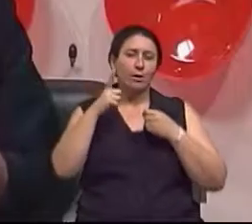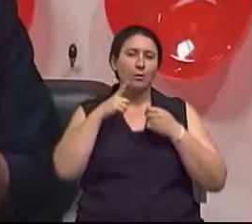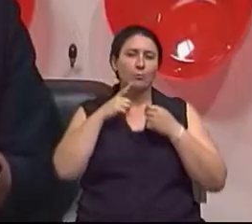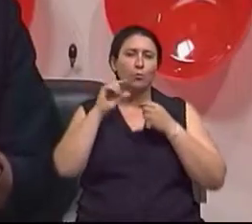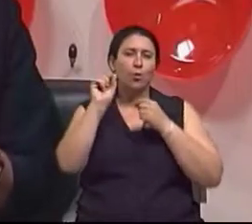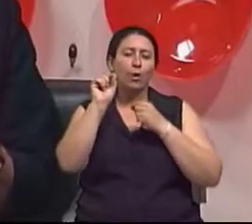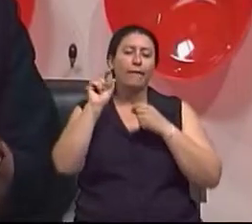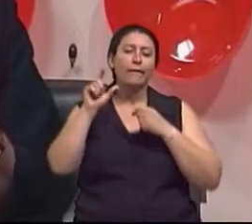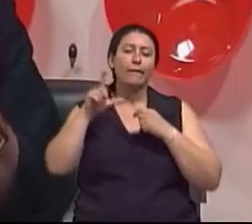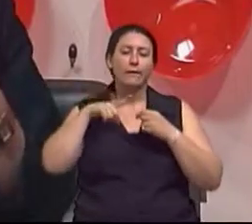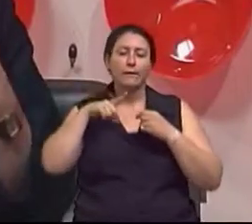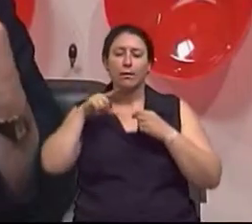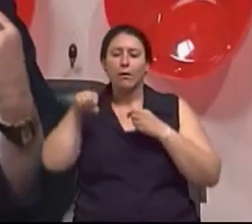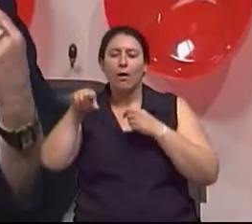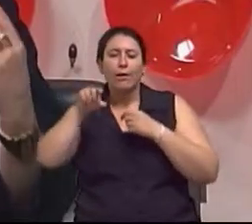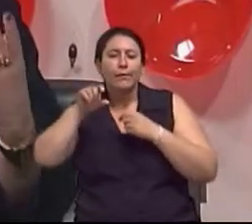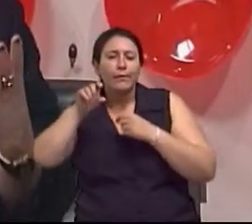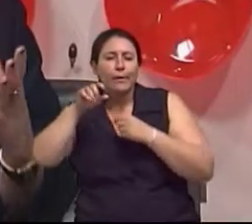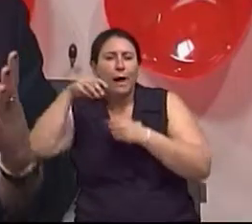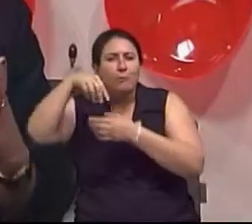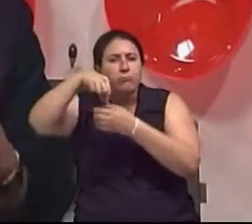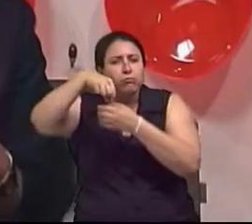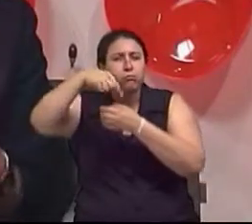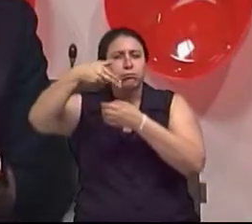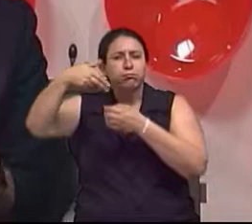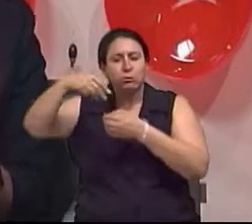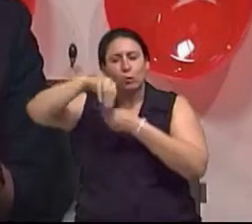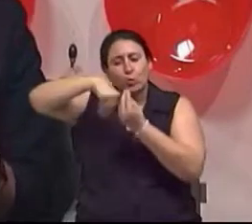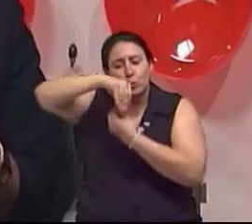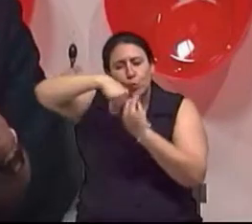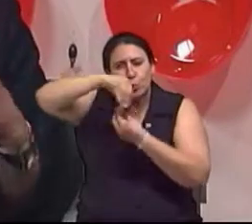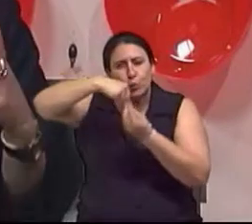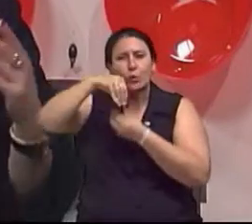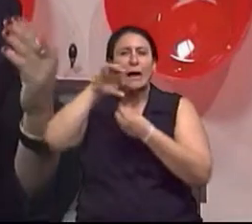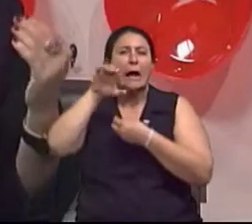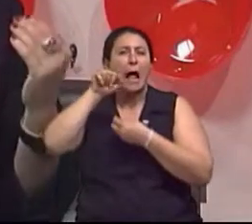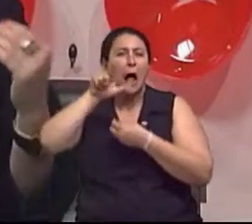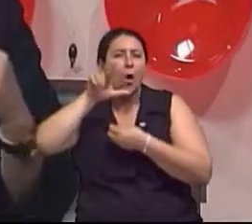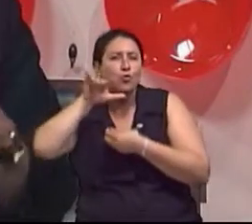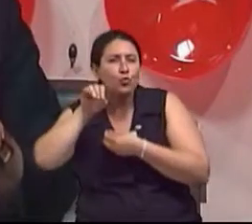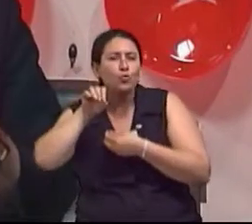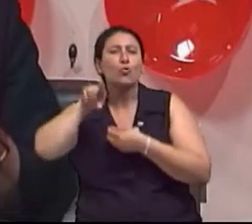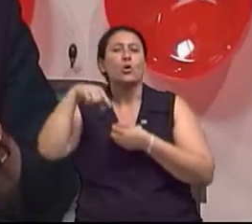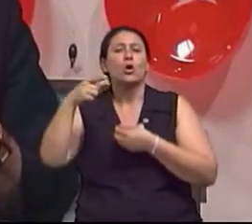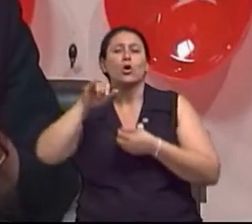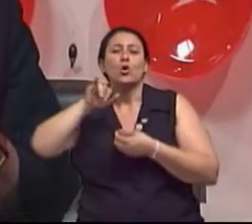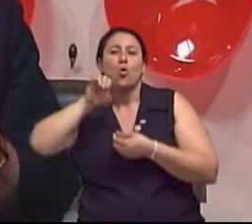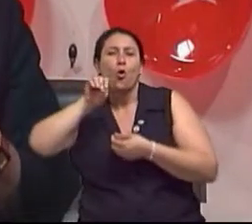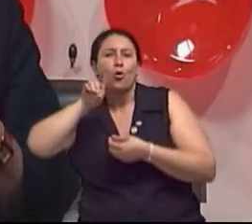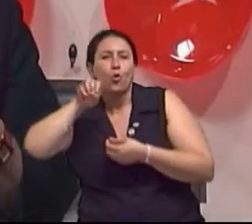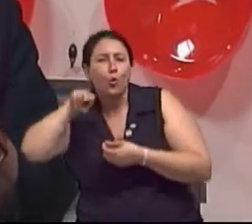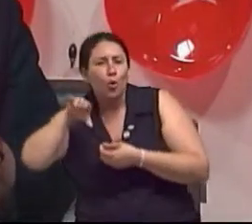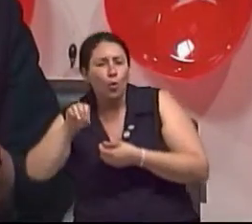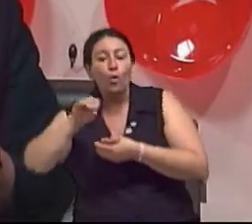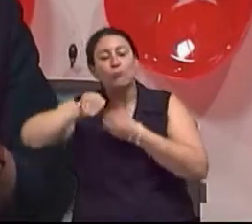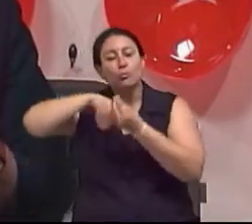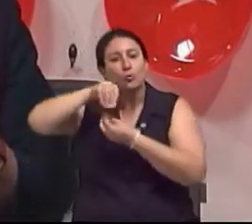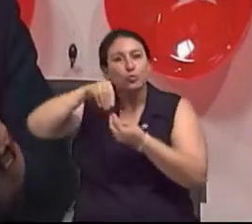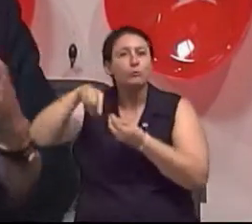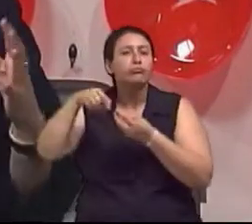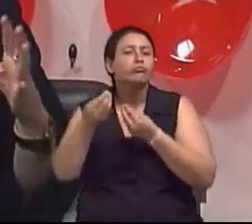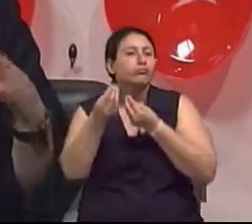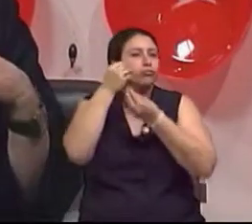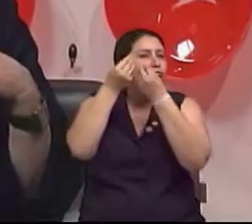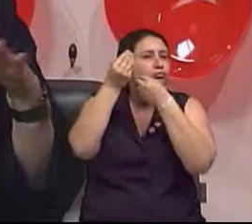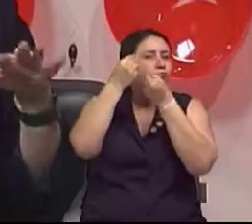é a base de ácido hialurônico ou de hidroxiapatita de cálcio, que a gente tem... São outros componentes? Sim, são outros componentes